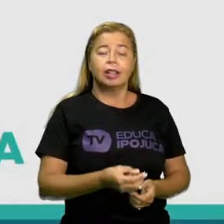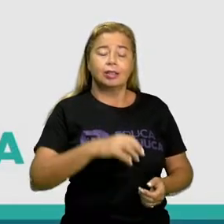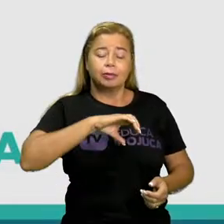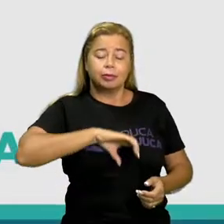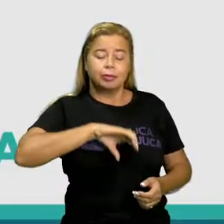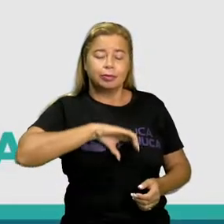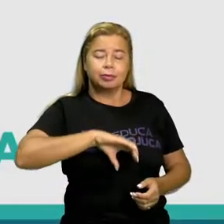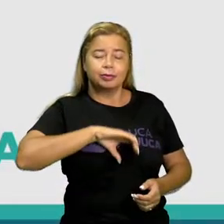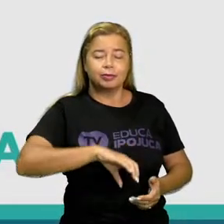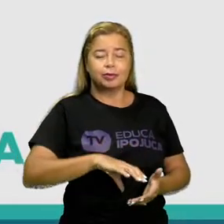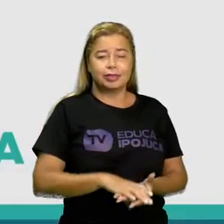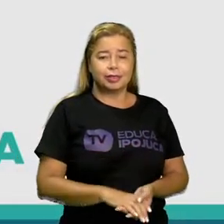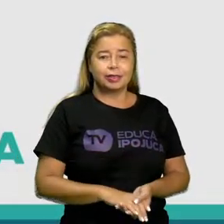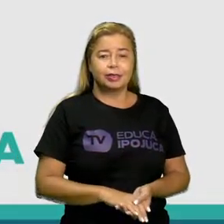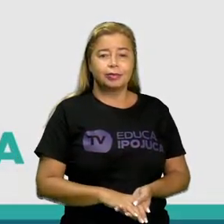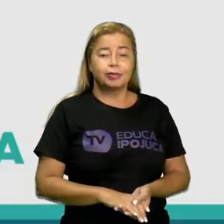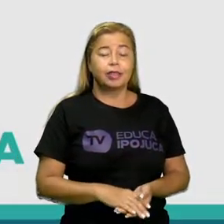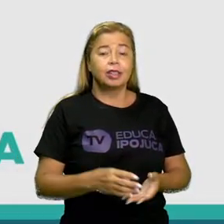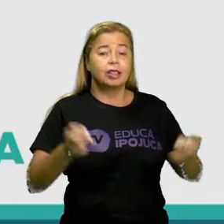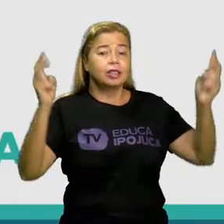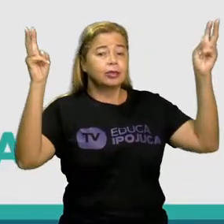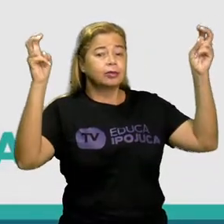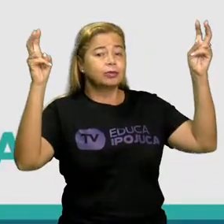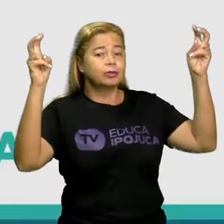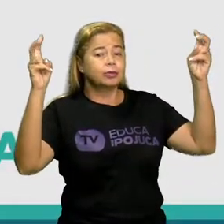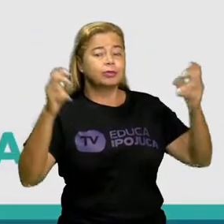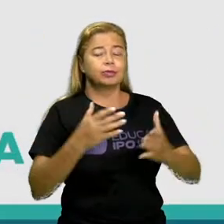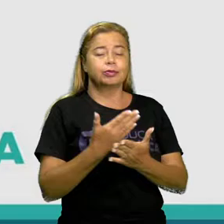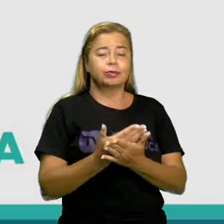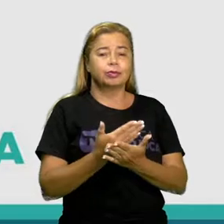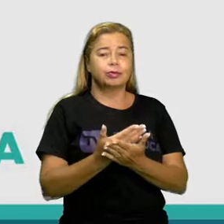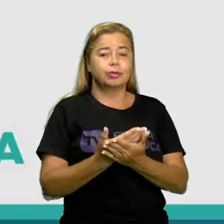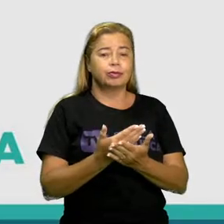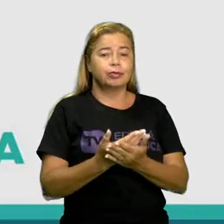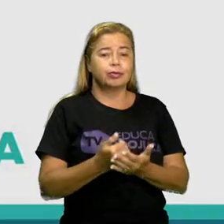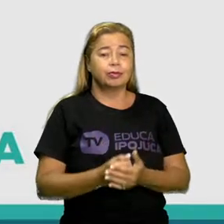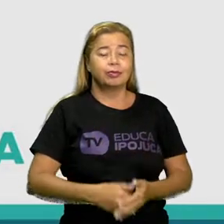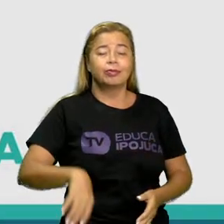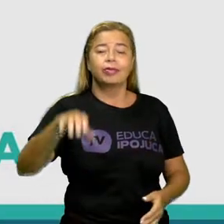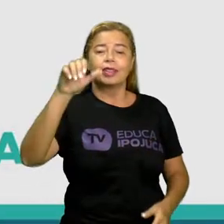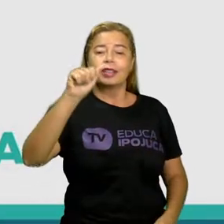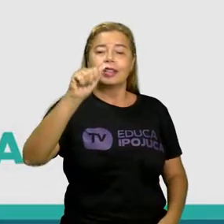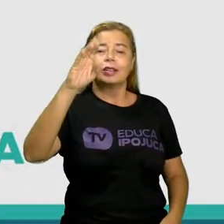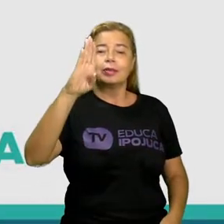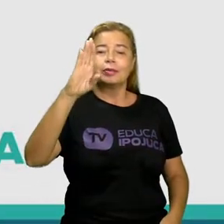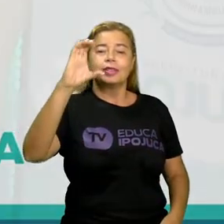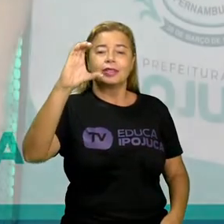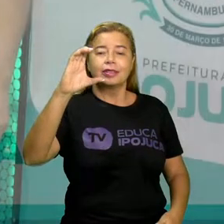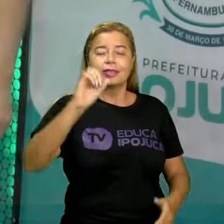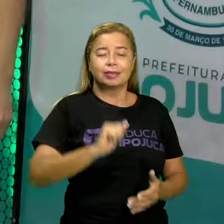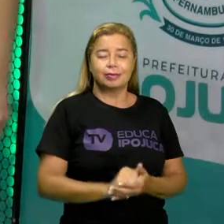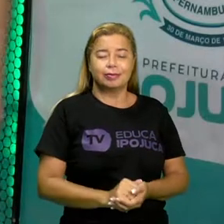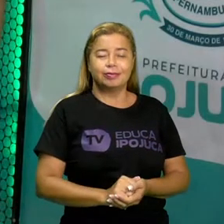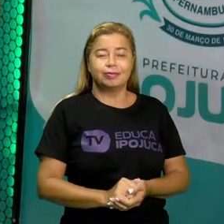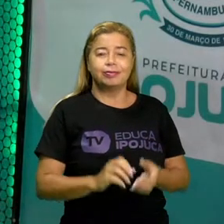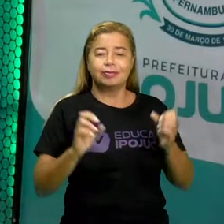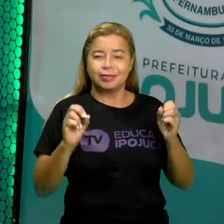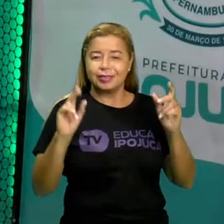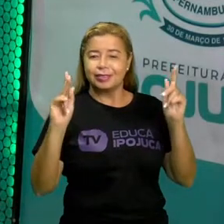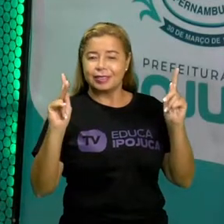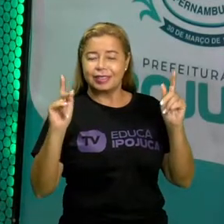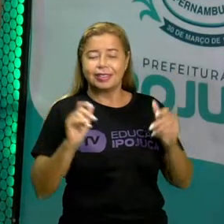portuguesa e o tema da nossa aula é o alfabeto. Isso mesmo,